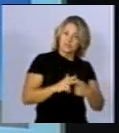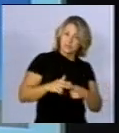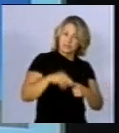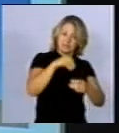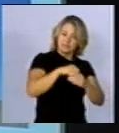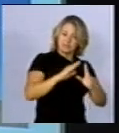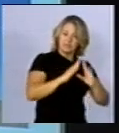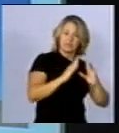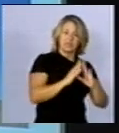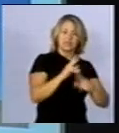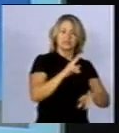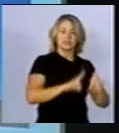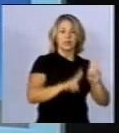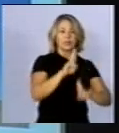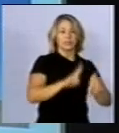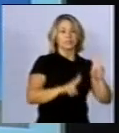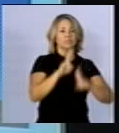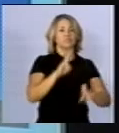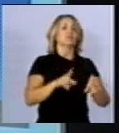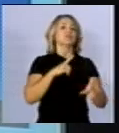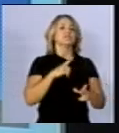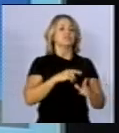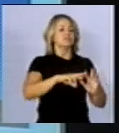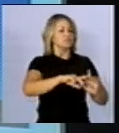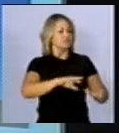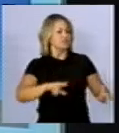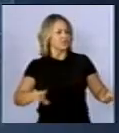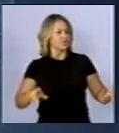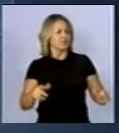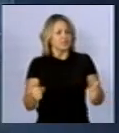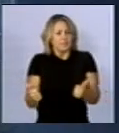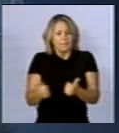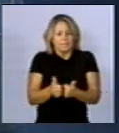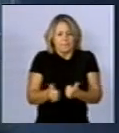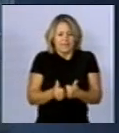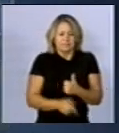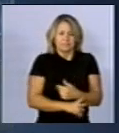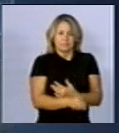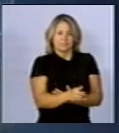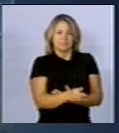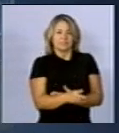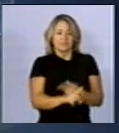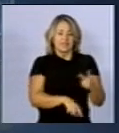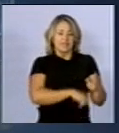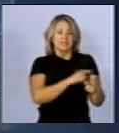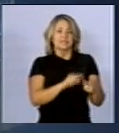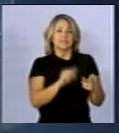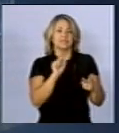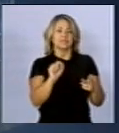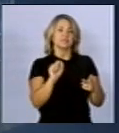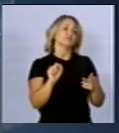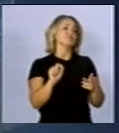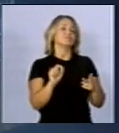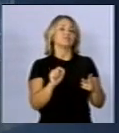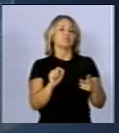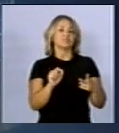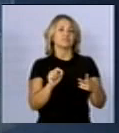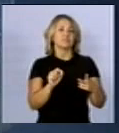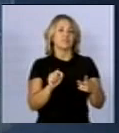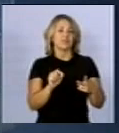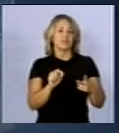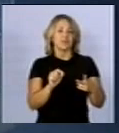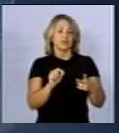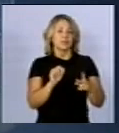concorrentes da ordem de alguns amperes, às vezes, dezenas de amperes, porém, estão a centímetros. A segunda questão é a questão do sistema